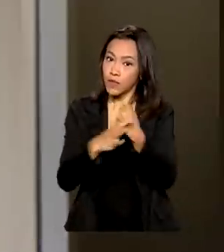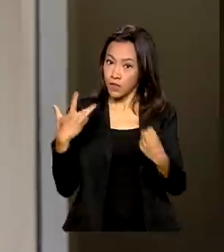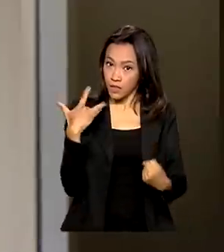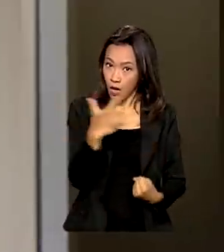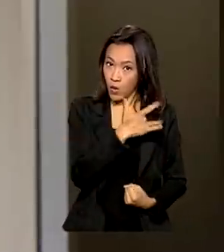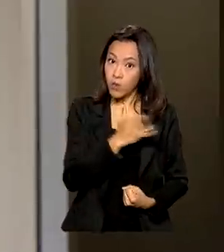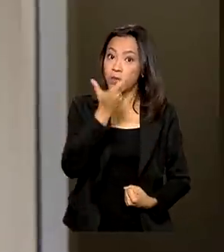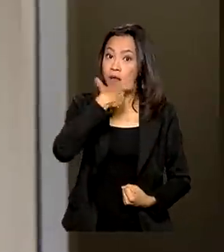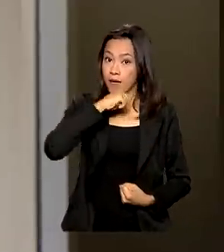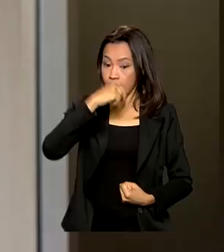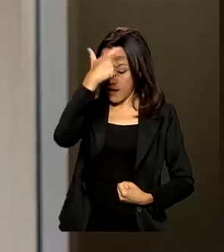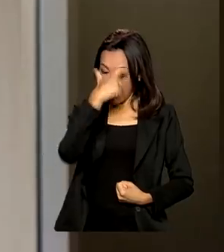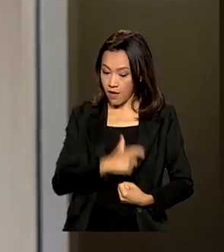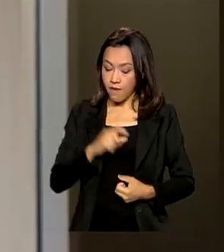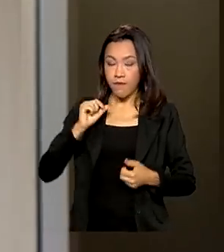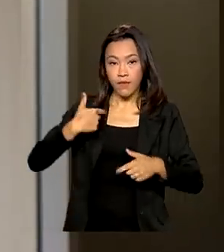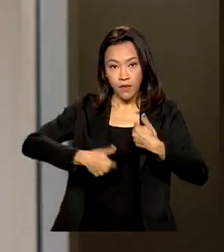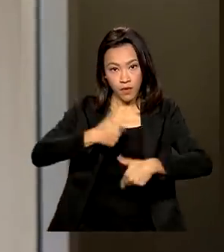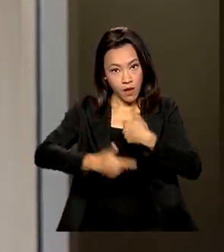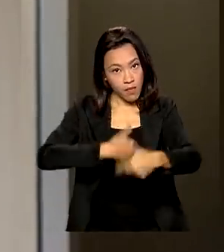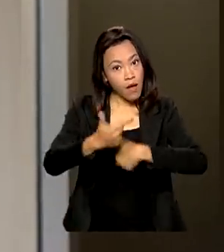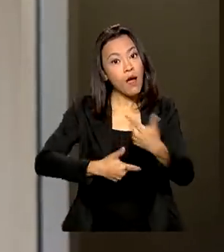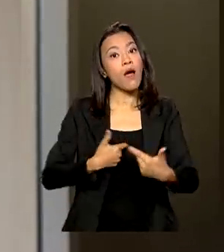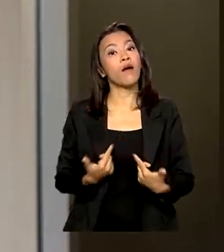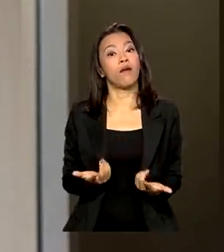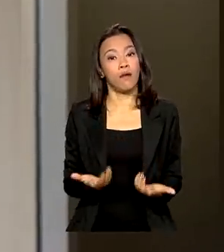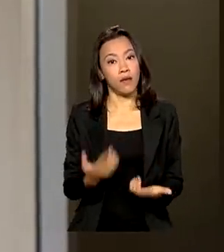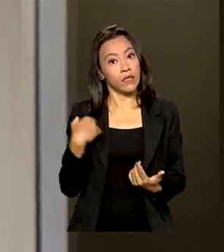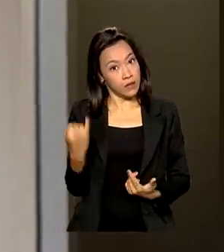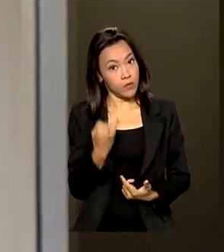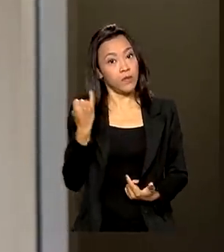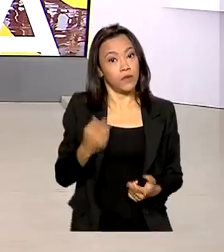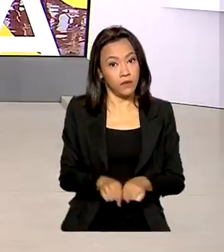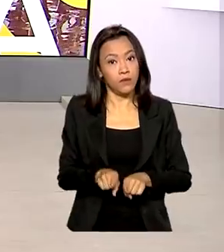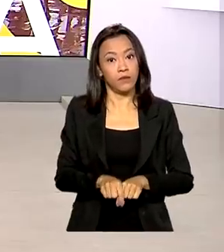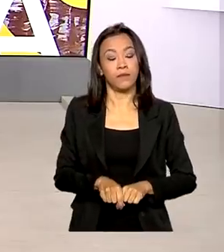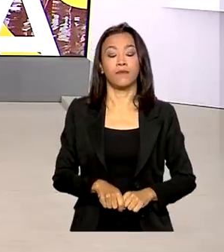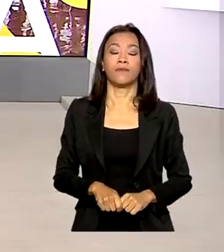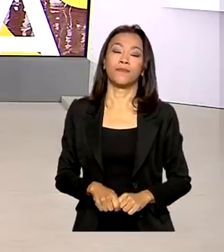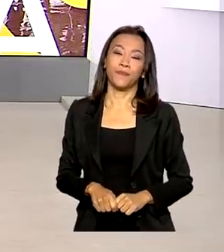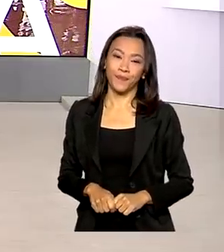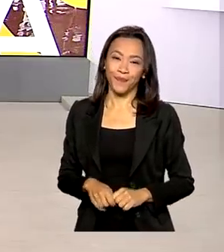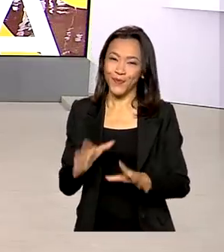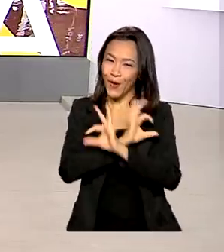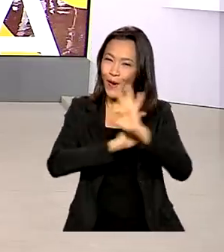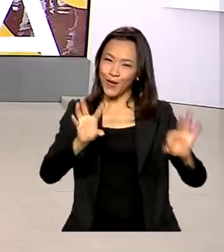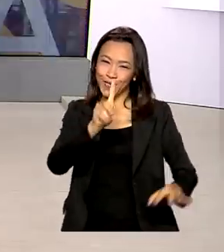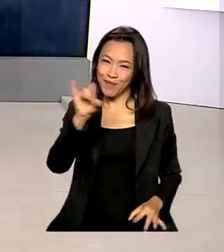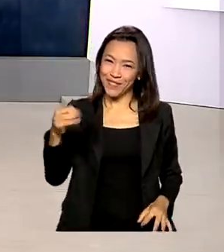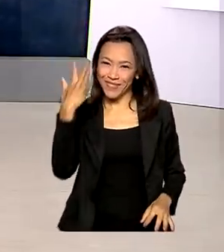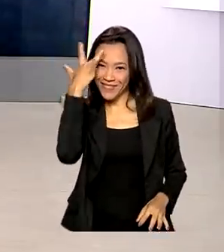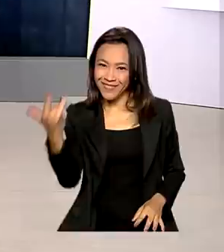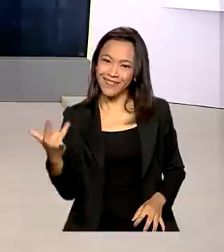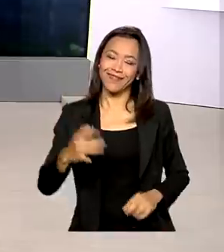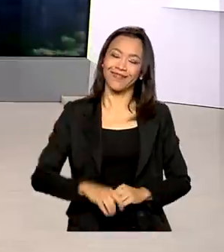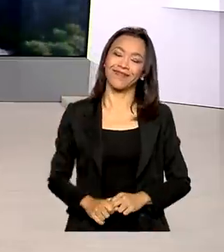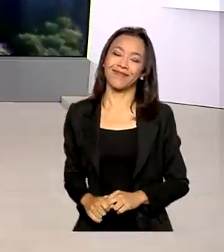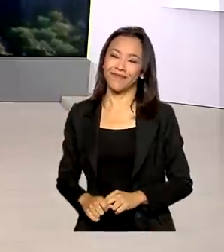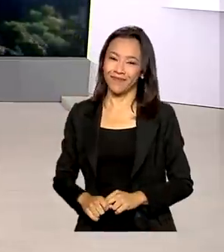ambiente, para o consumidor final, elas também são fundamentais. Ótimo dia para você e até amanhã!